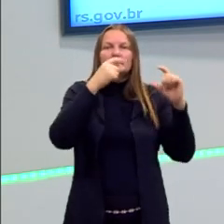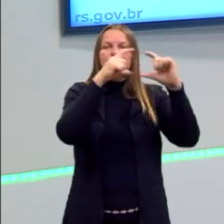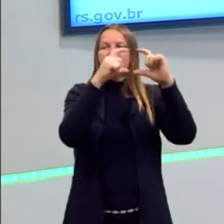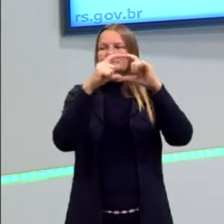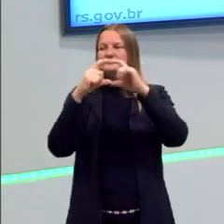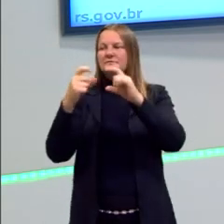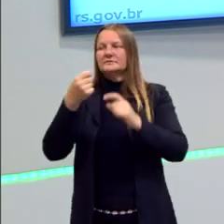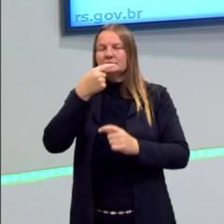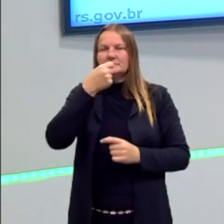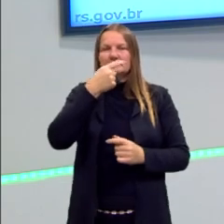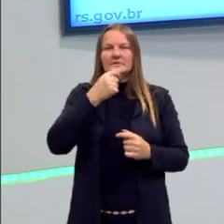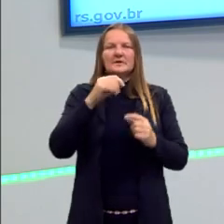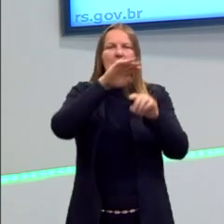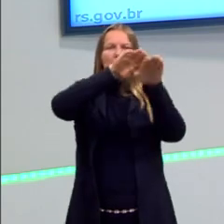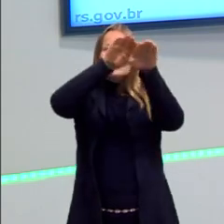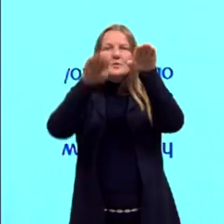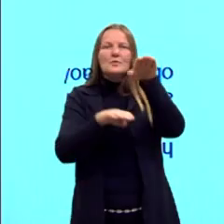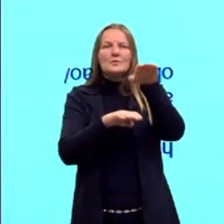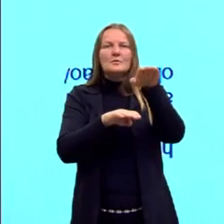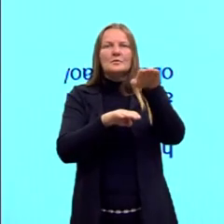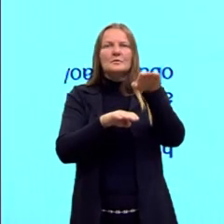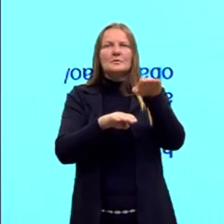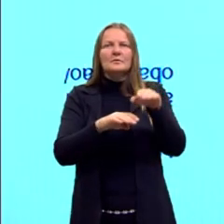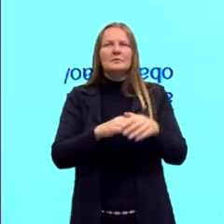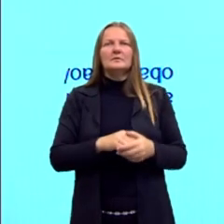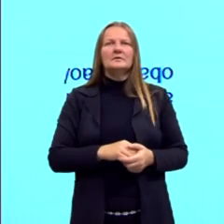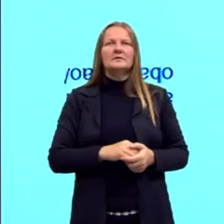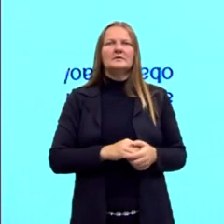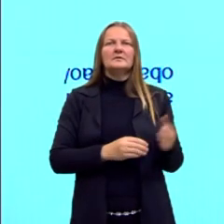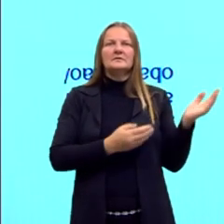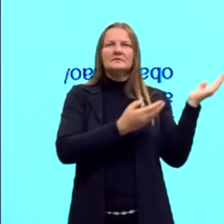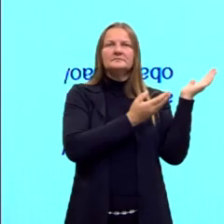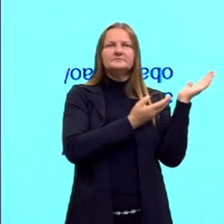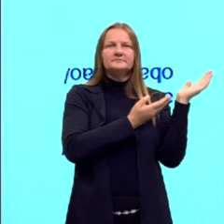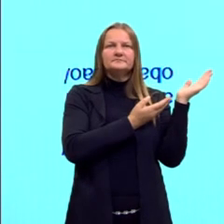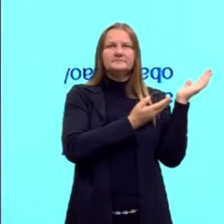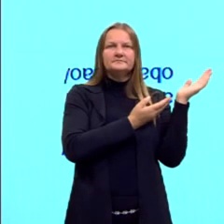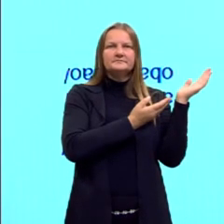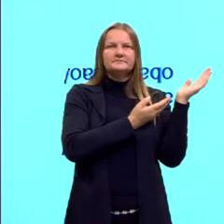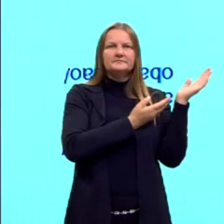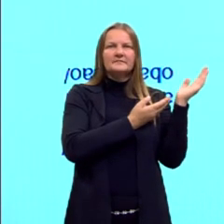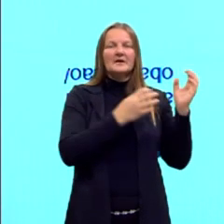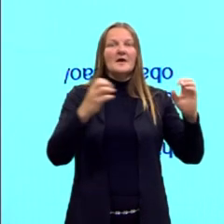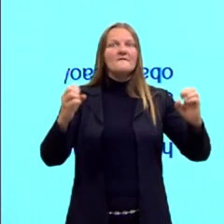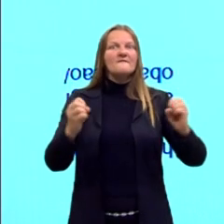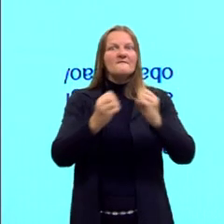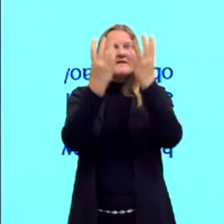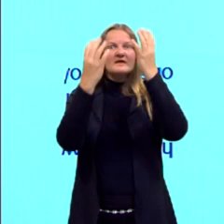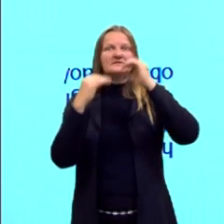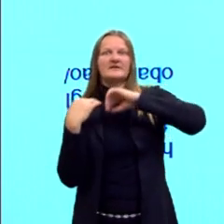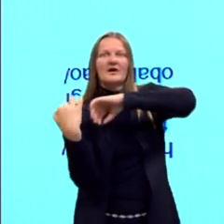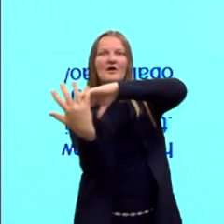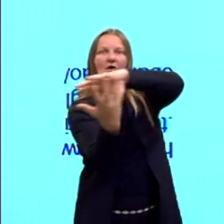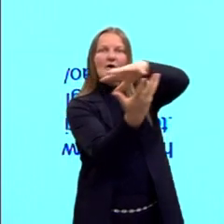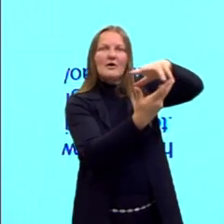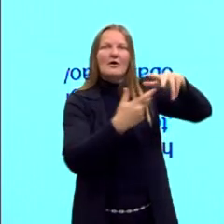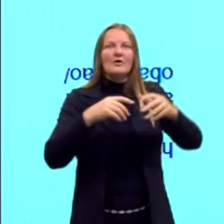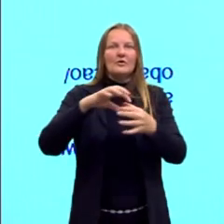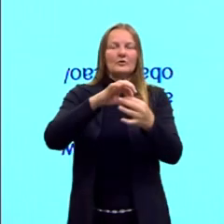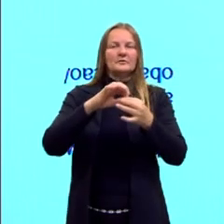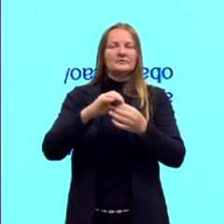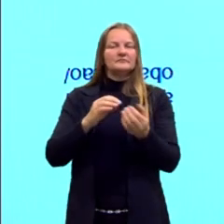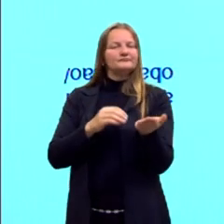Que questiona essa questão da desigualdade, né? Onde a charge nos diz o seguinte, olha só, a festa da globalização. Aí tem o mordomo,